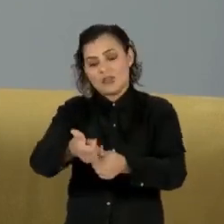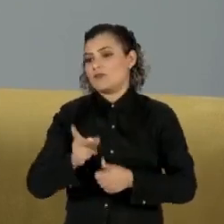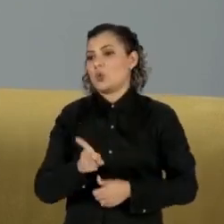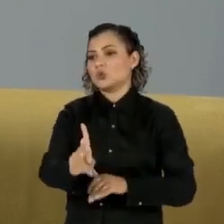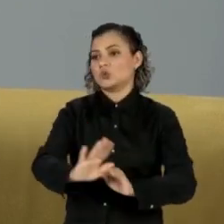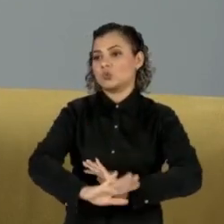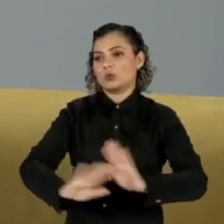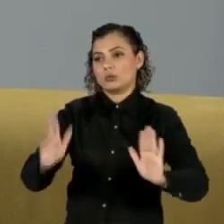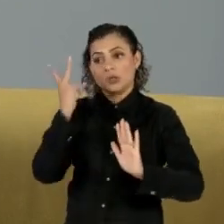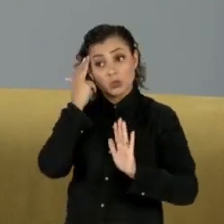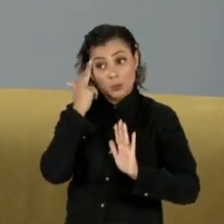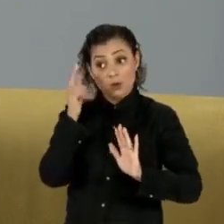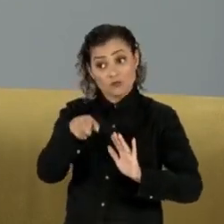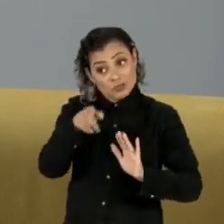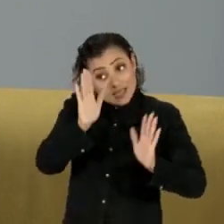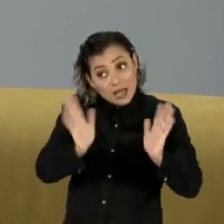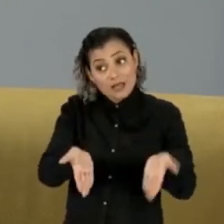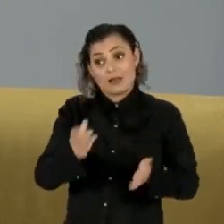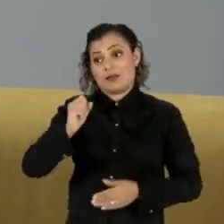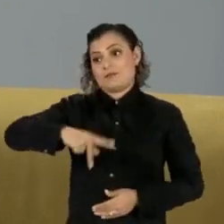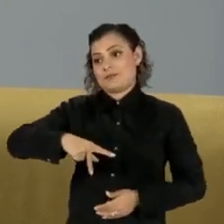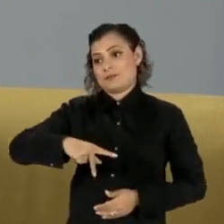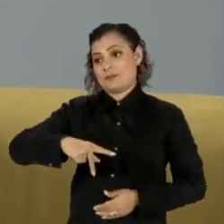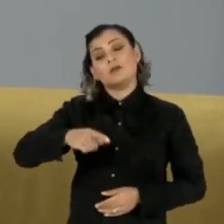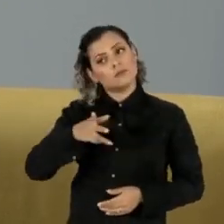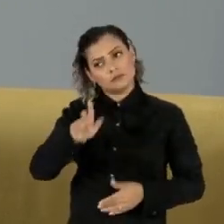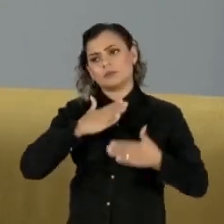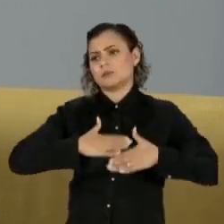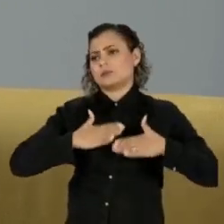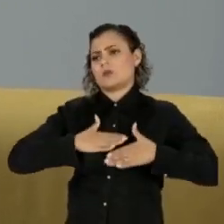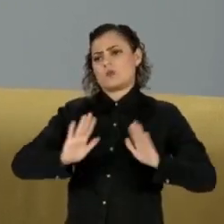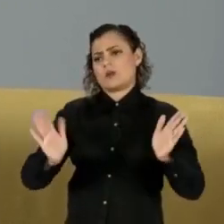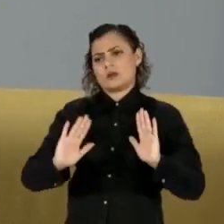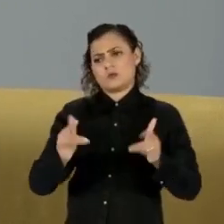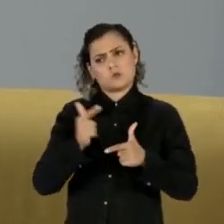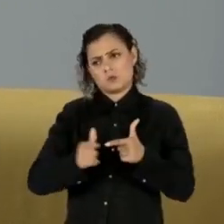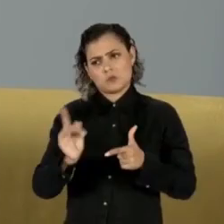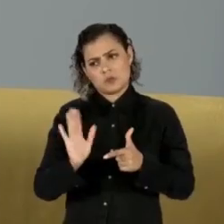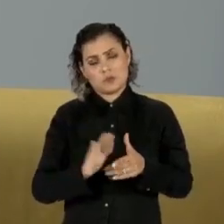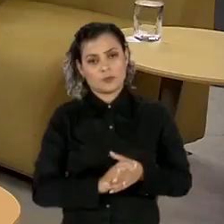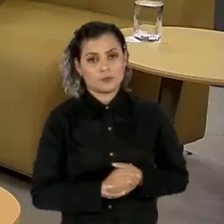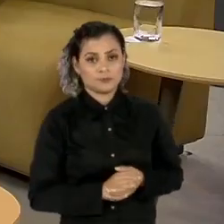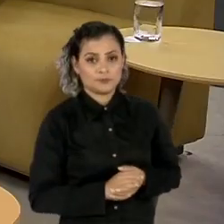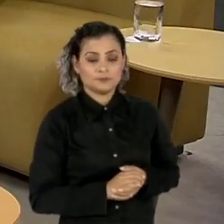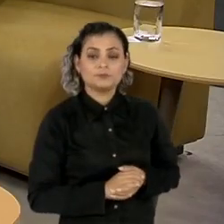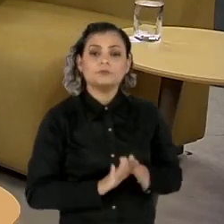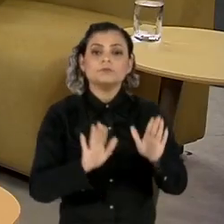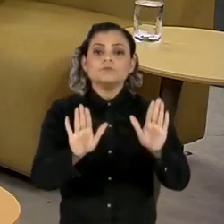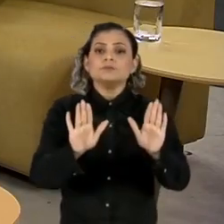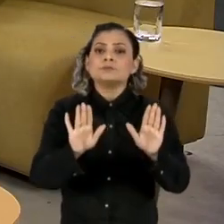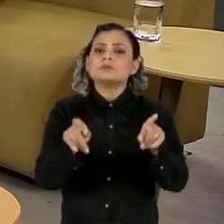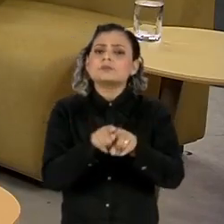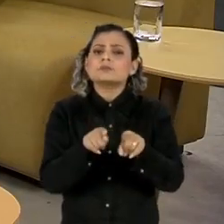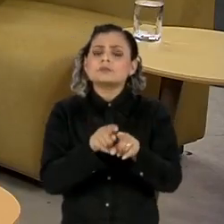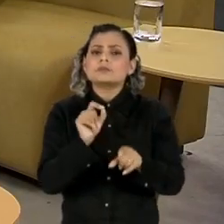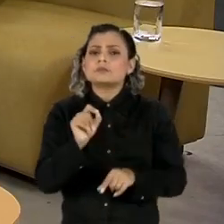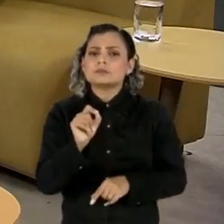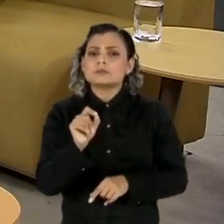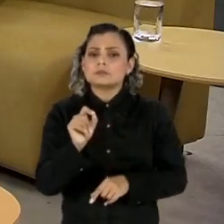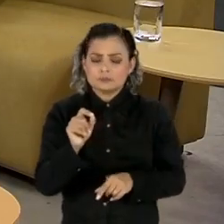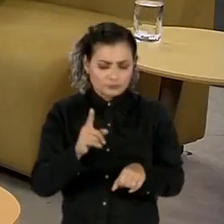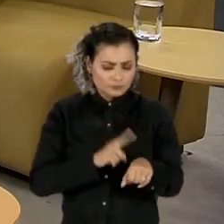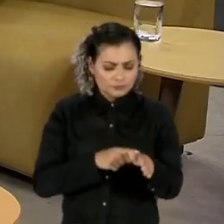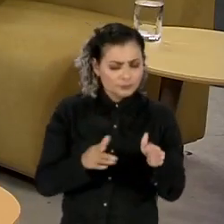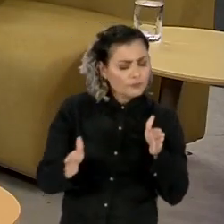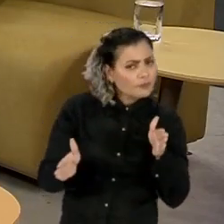concedidos. Então, eu digo para que você se mantenha tranquila nesse aspecto. Quanto, vamos dizer assim, a partir de que